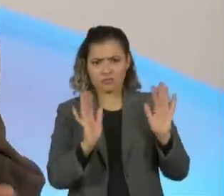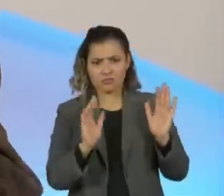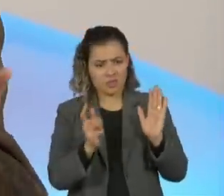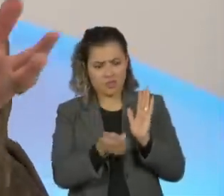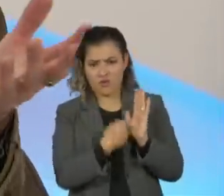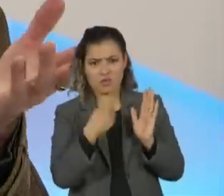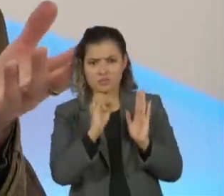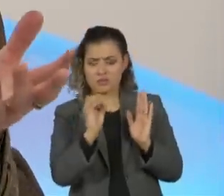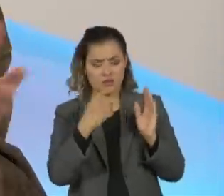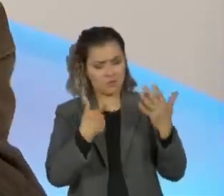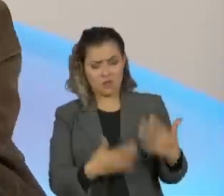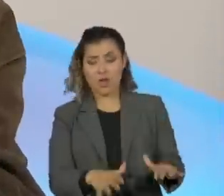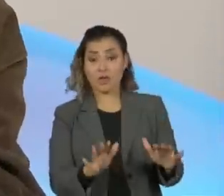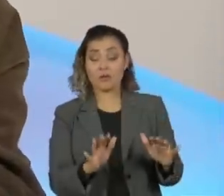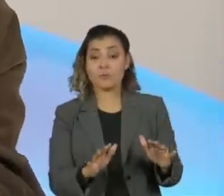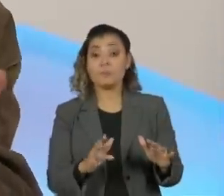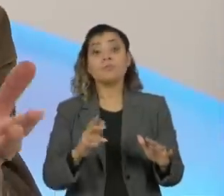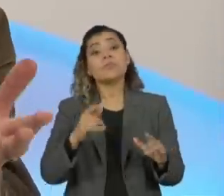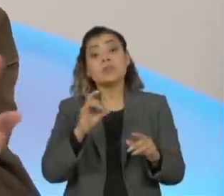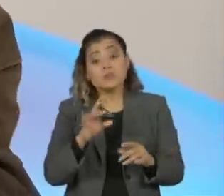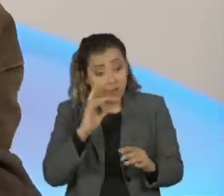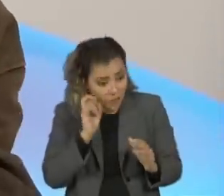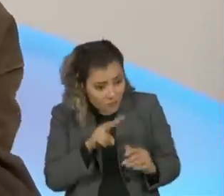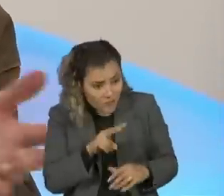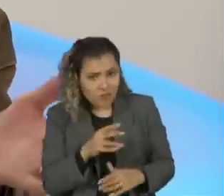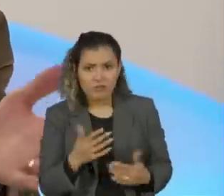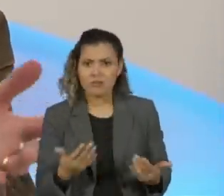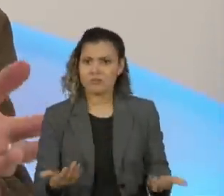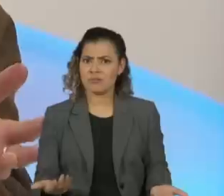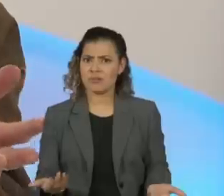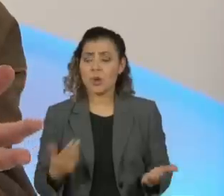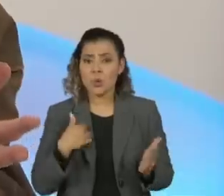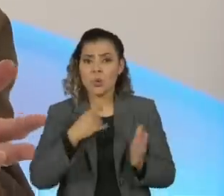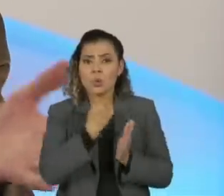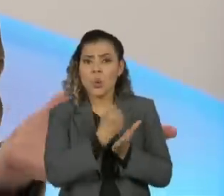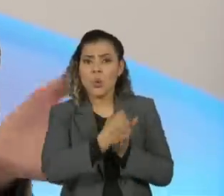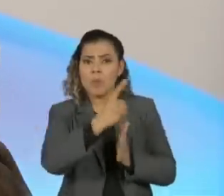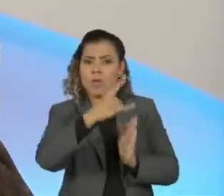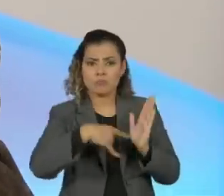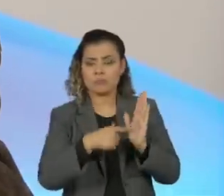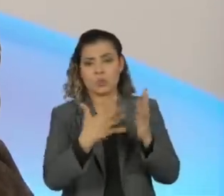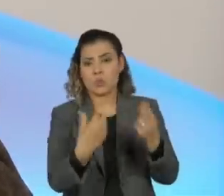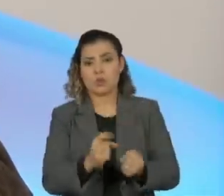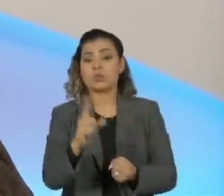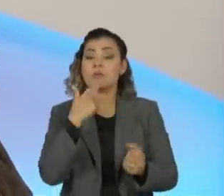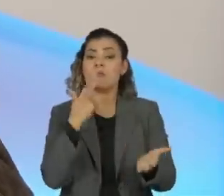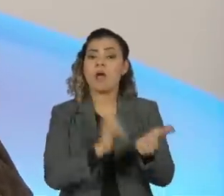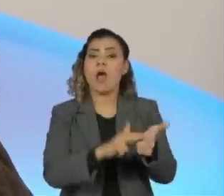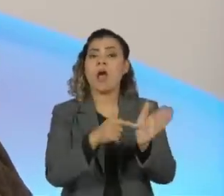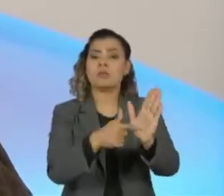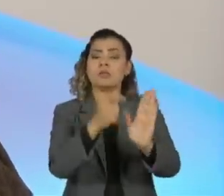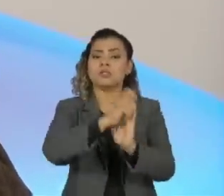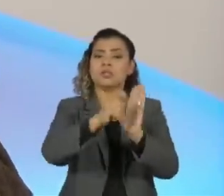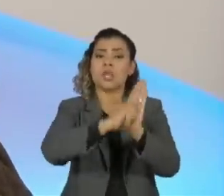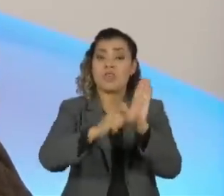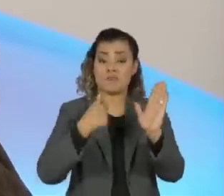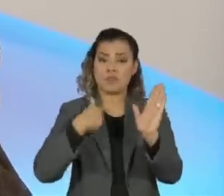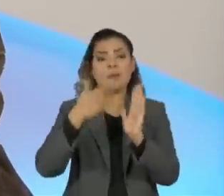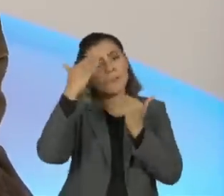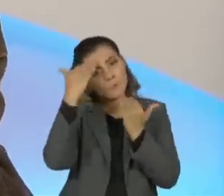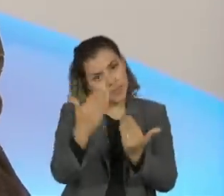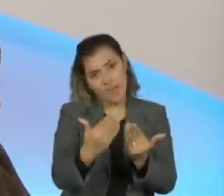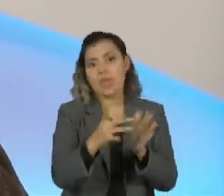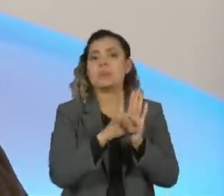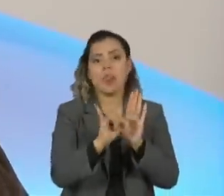isso, eu vou recusar isso. Eu fotocopiei, inclusive, o documento e recusei, fiz uma carta, escrevi a carta, olha, muito obrigado,